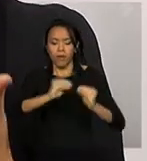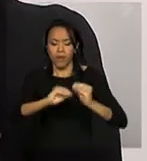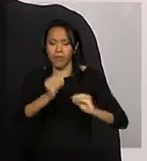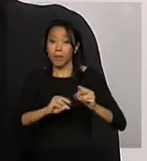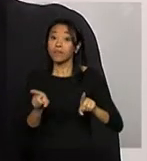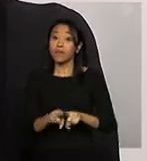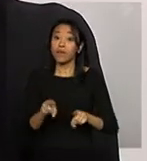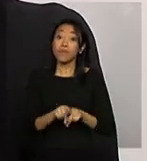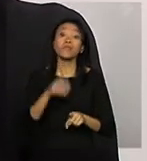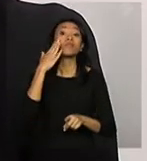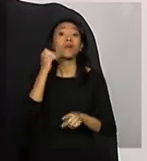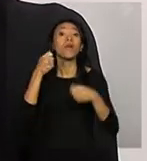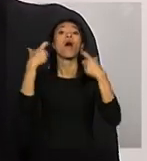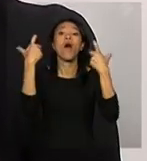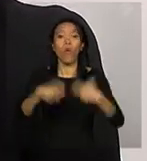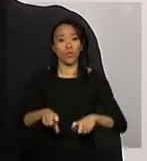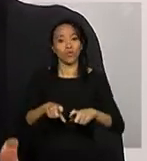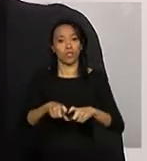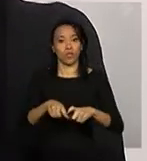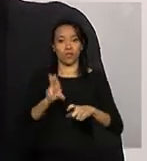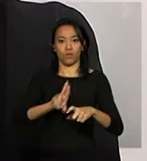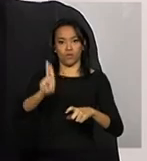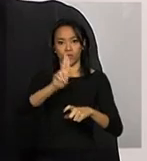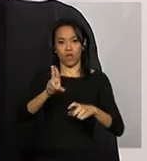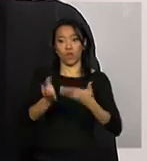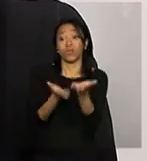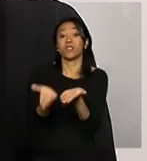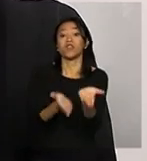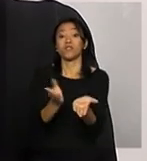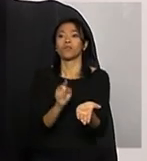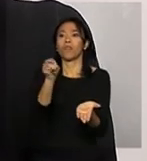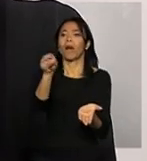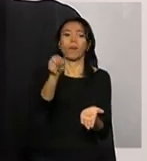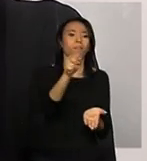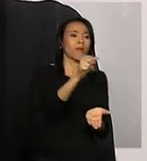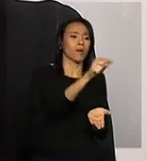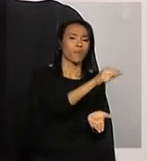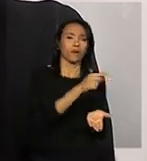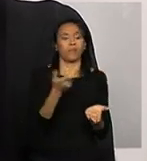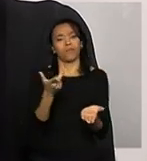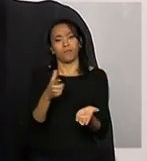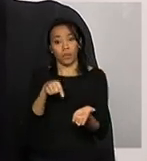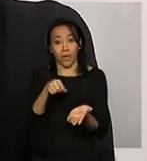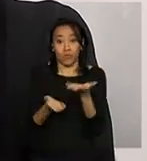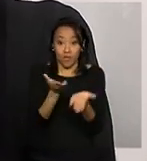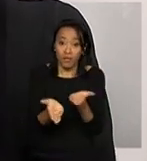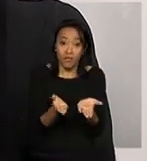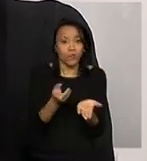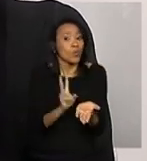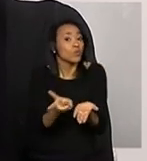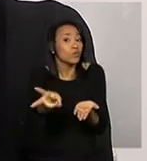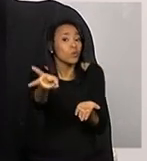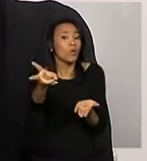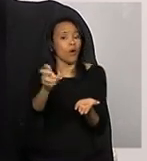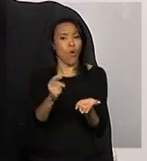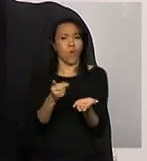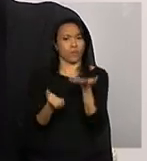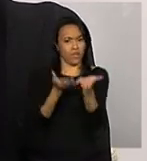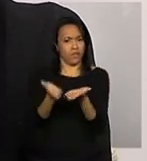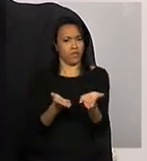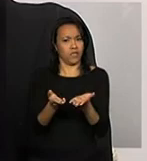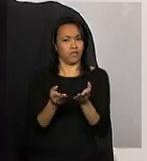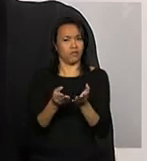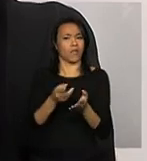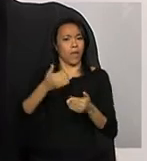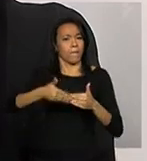sobretudo, a qualidade dos serviços prestados. Ou seja, efetivamente, os serviços têm continuidade, eles são prestados de forma